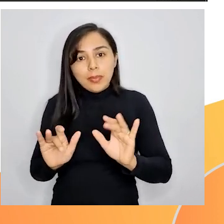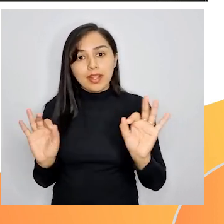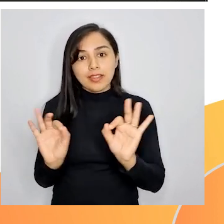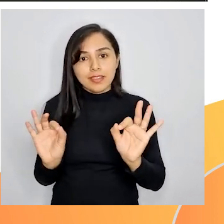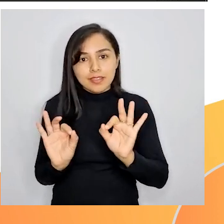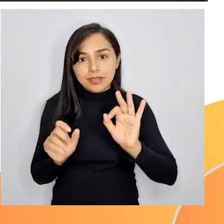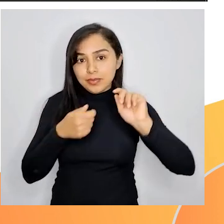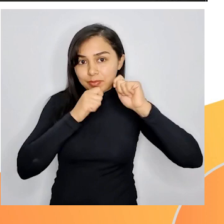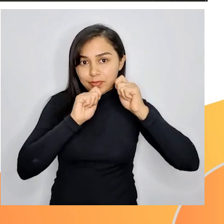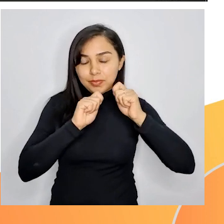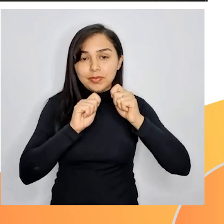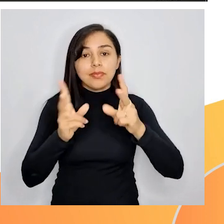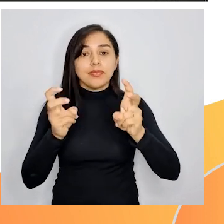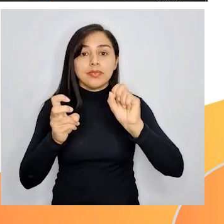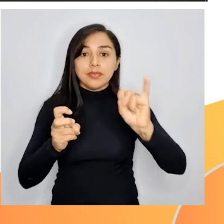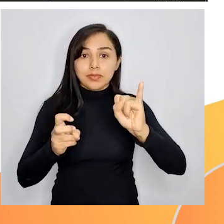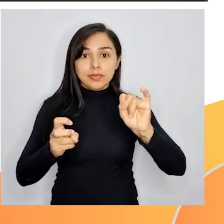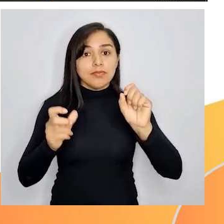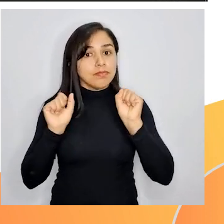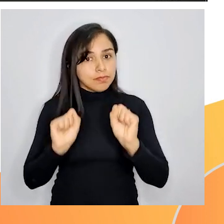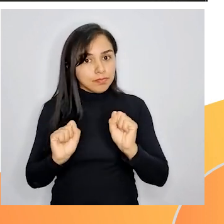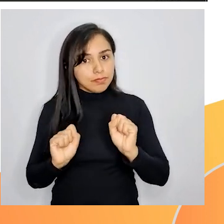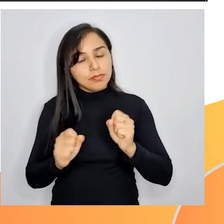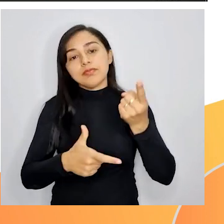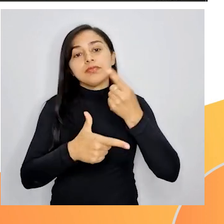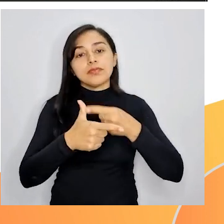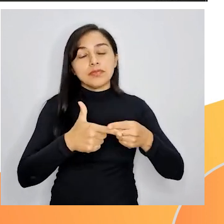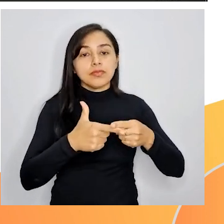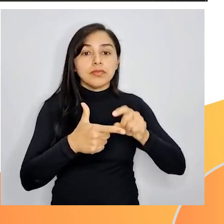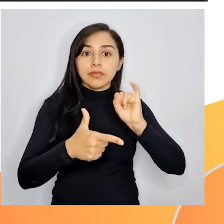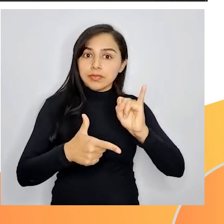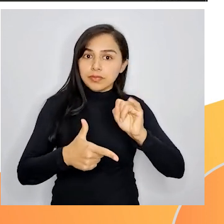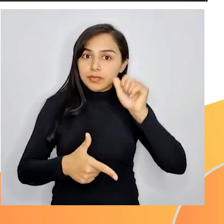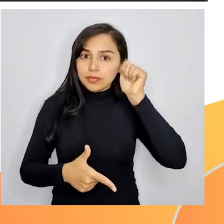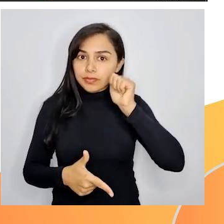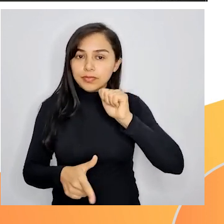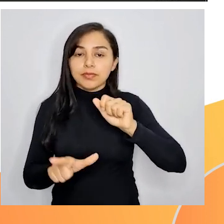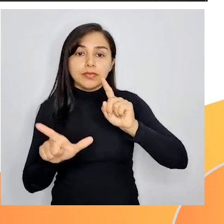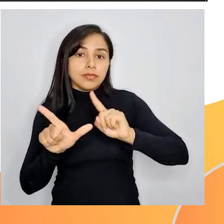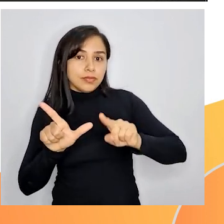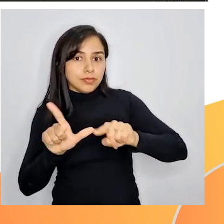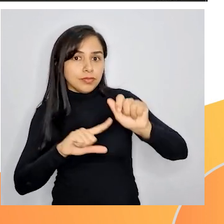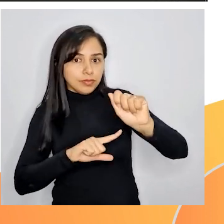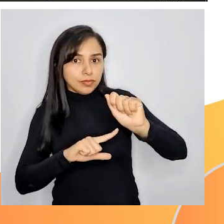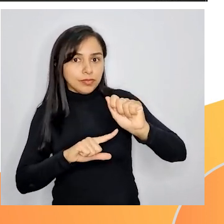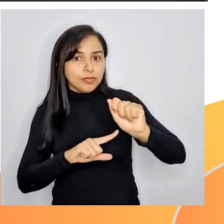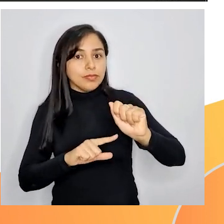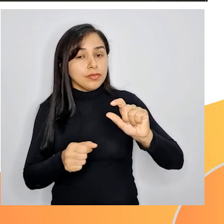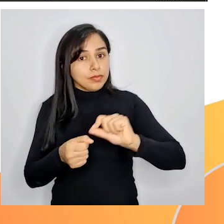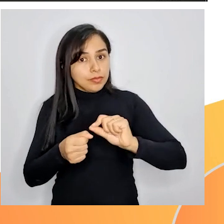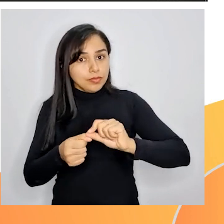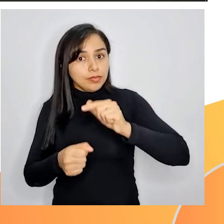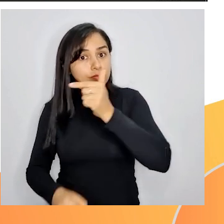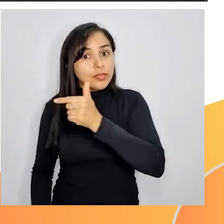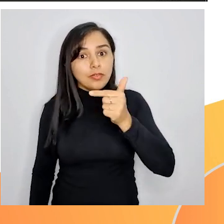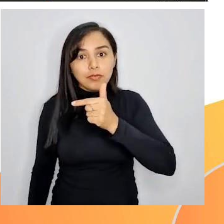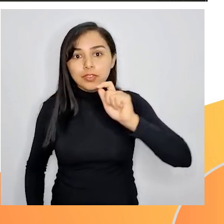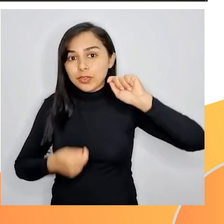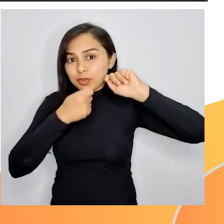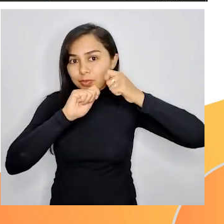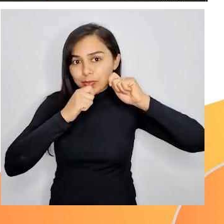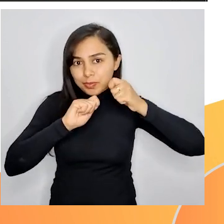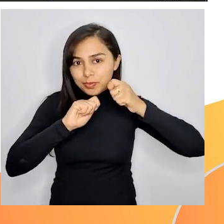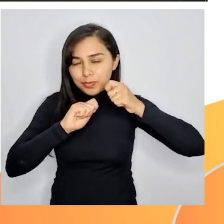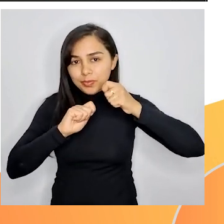realizar essa divisão caso, letra A, ela tenha produzido 22 bombons. Percebam que ela quer dividir em 10.